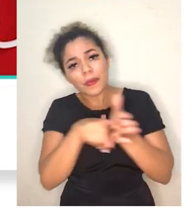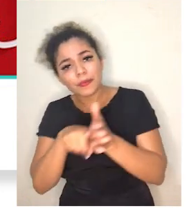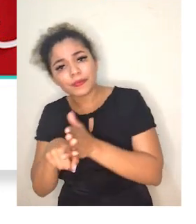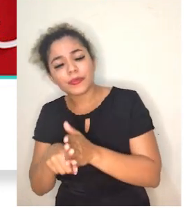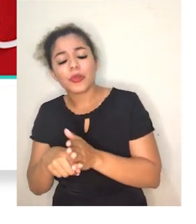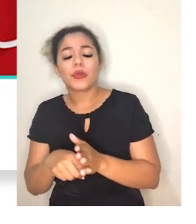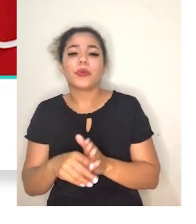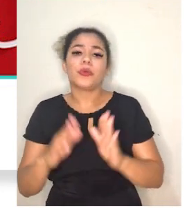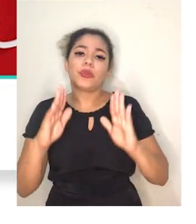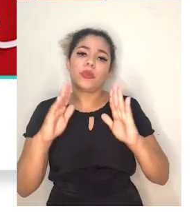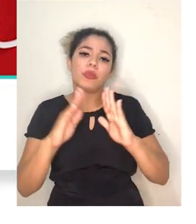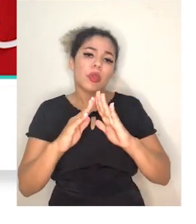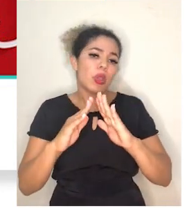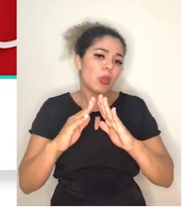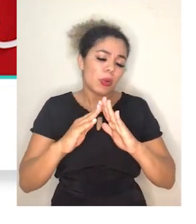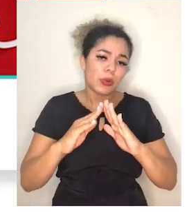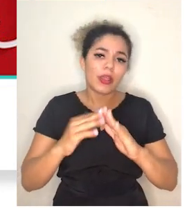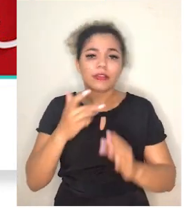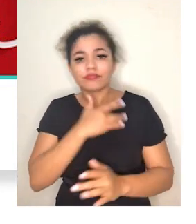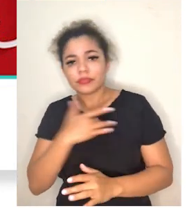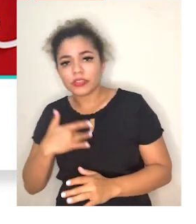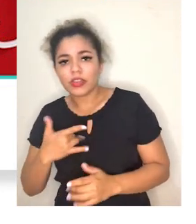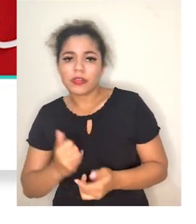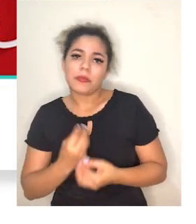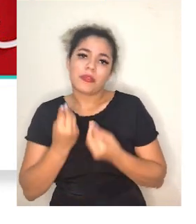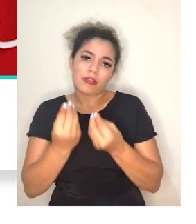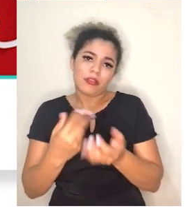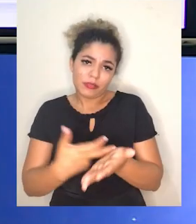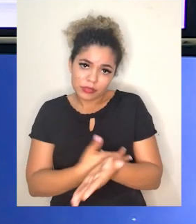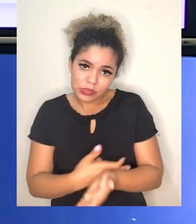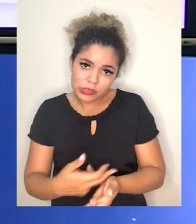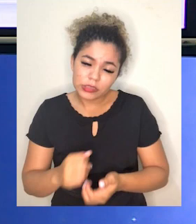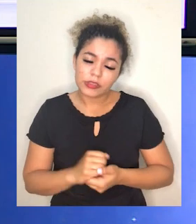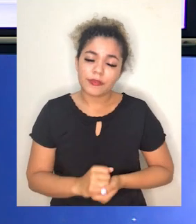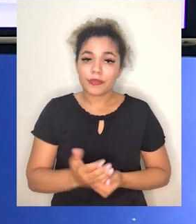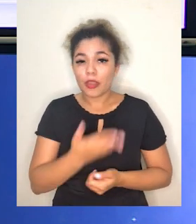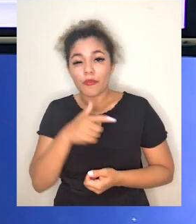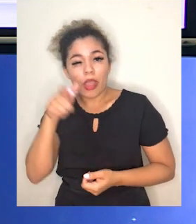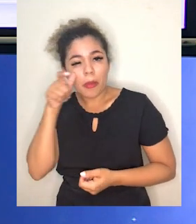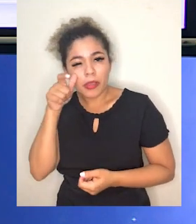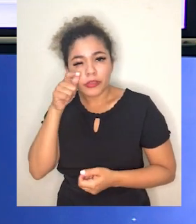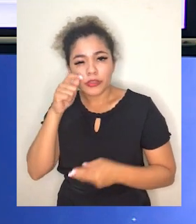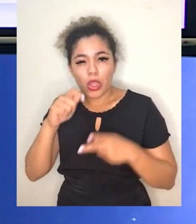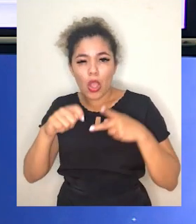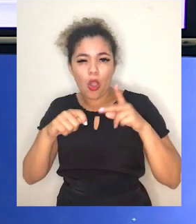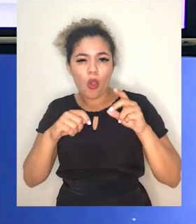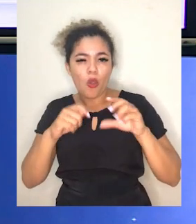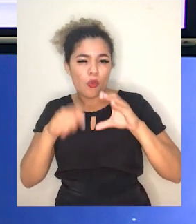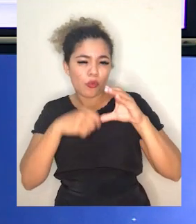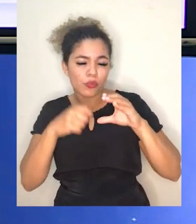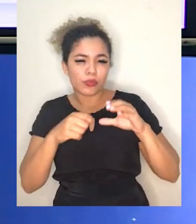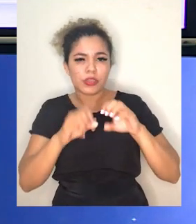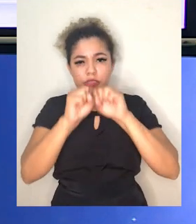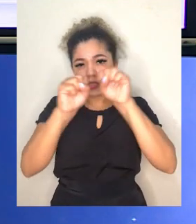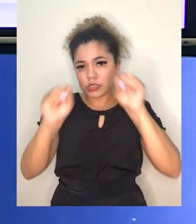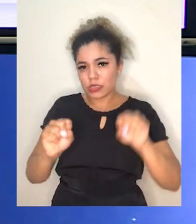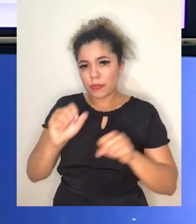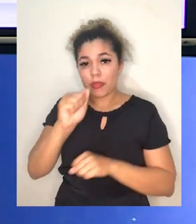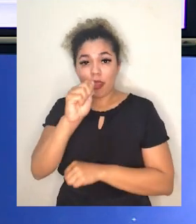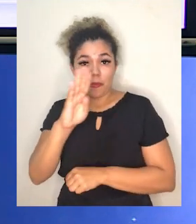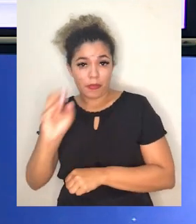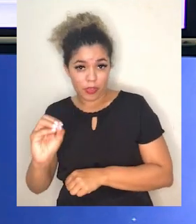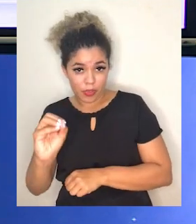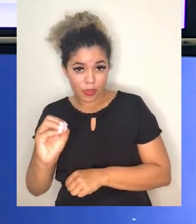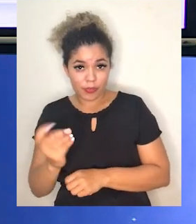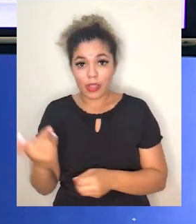unidade de saúde, procure um hemocentro para fazer essa doação. Vamos assistir um vídeo sobre sistema BO e tipagem sanguínea?